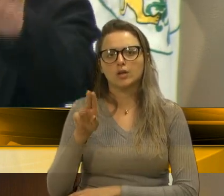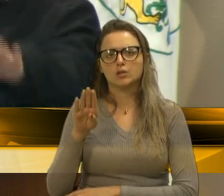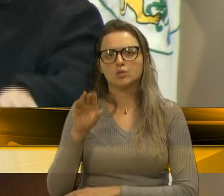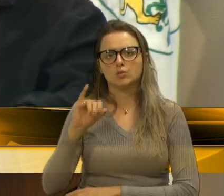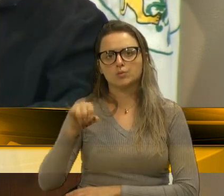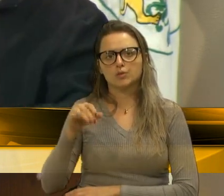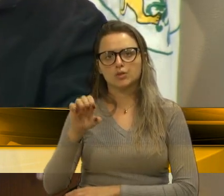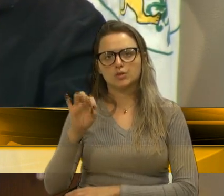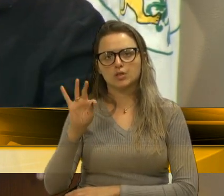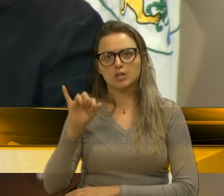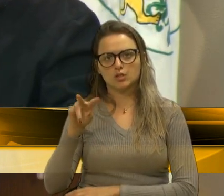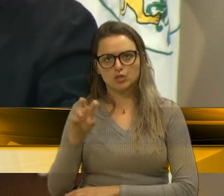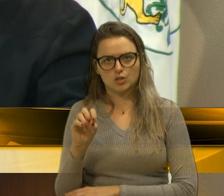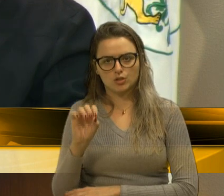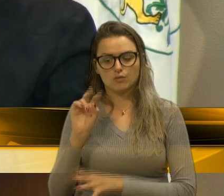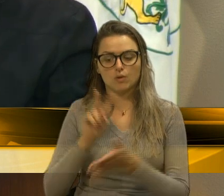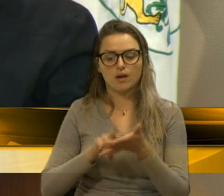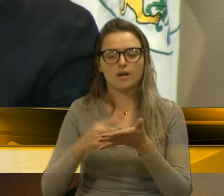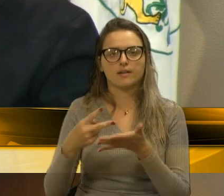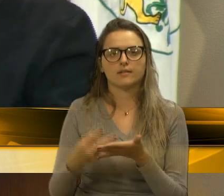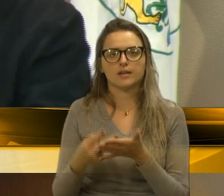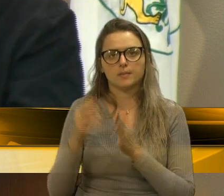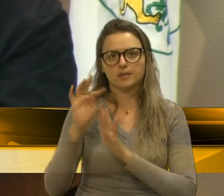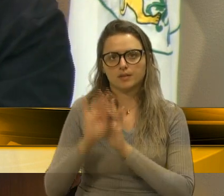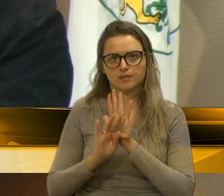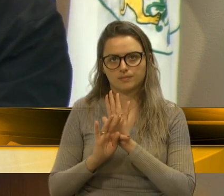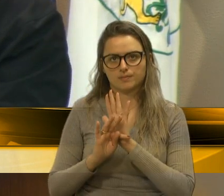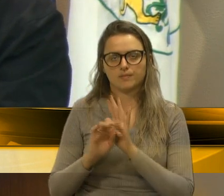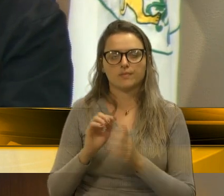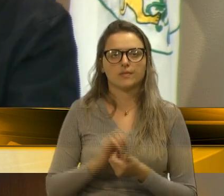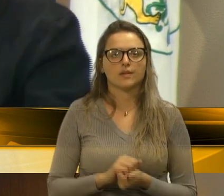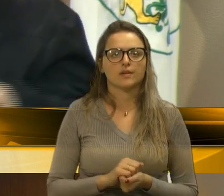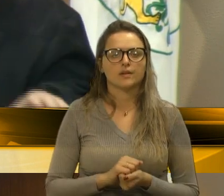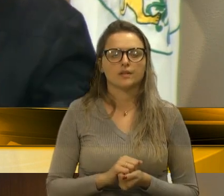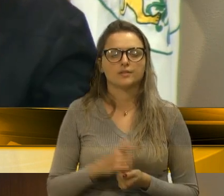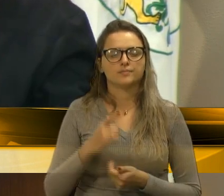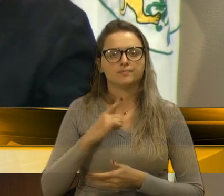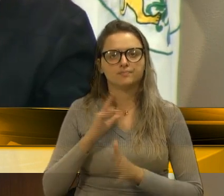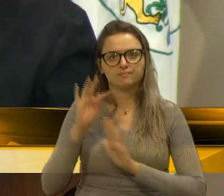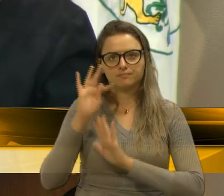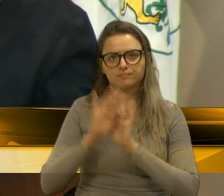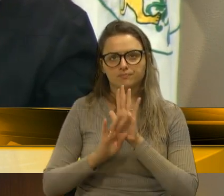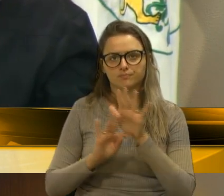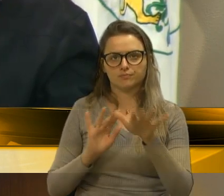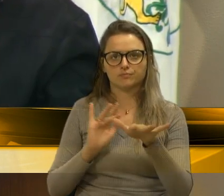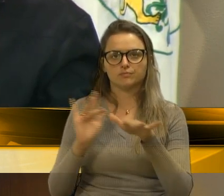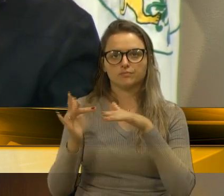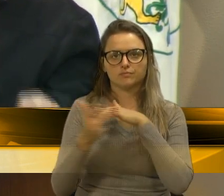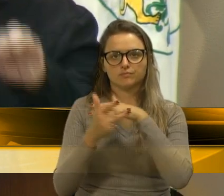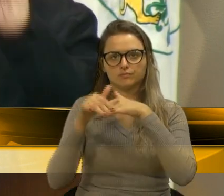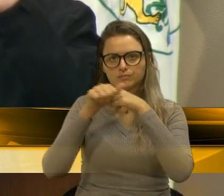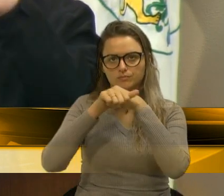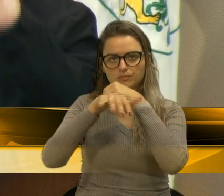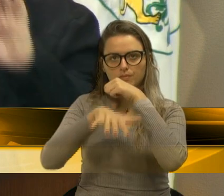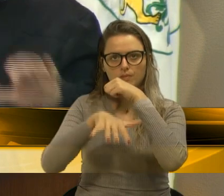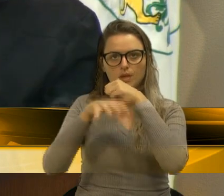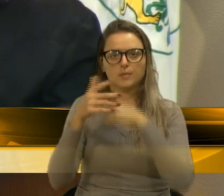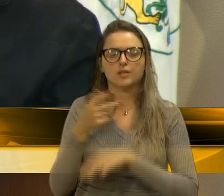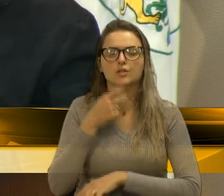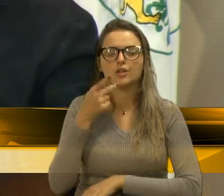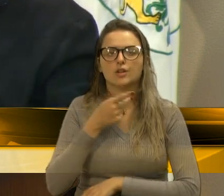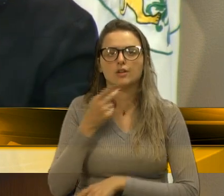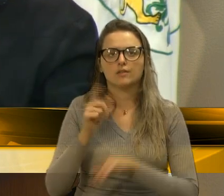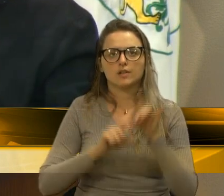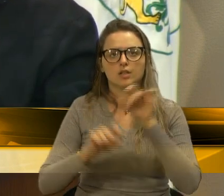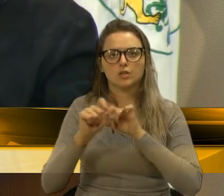interpretação. Está aí um texto colocado nas mídias sociais que trata das unidades de